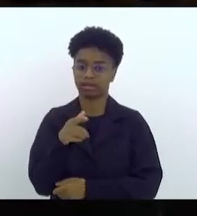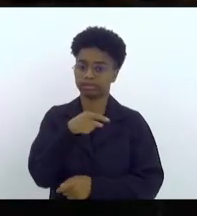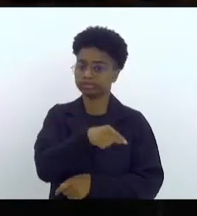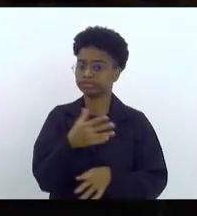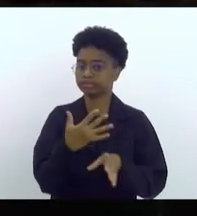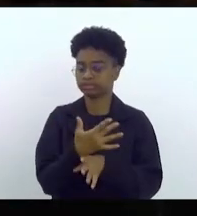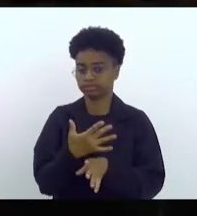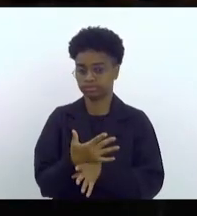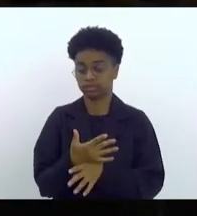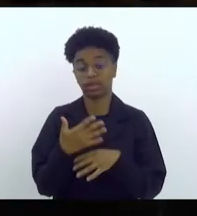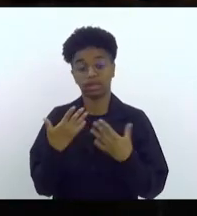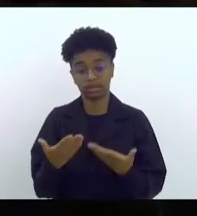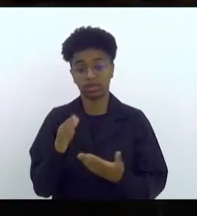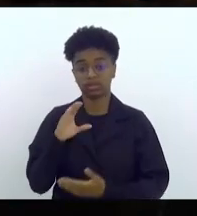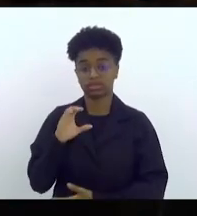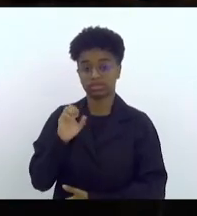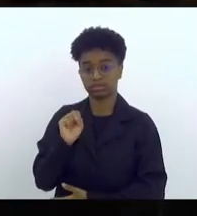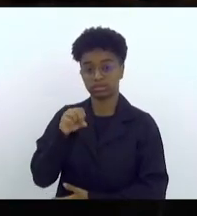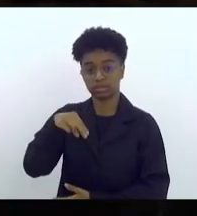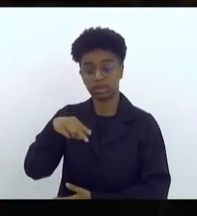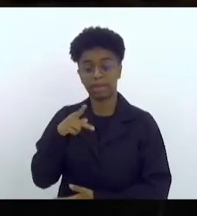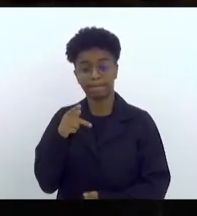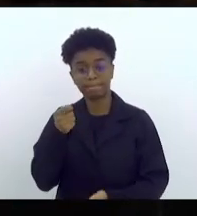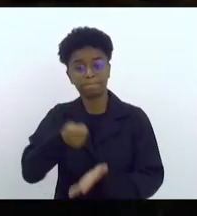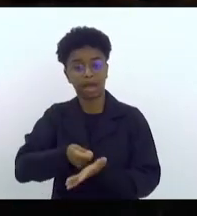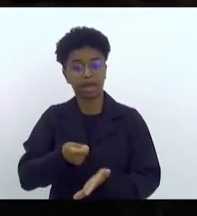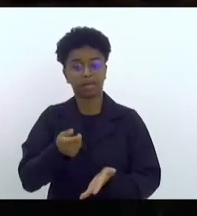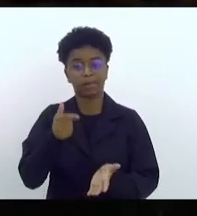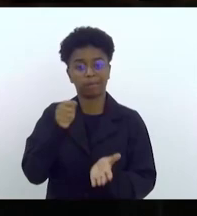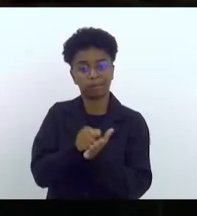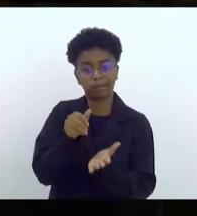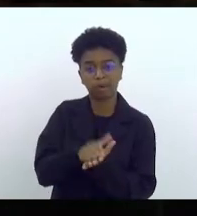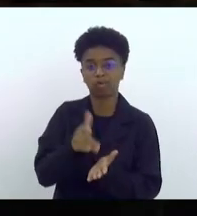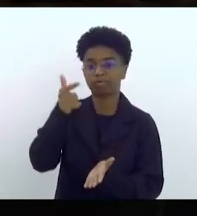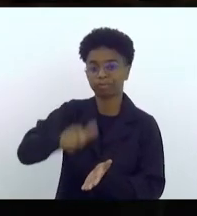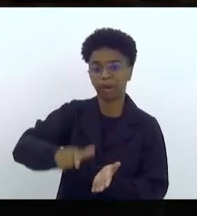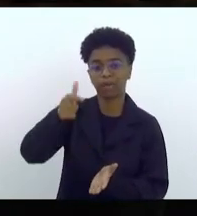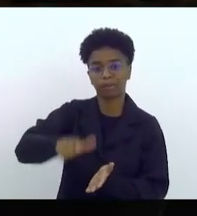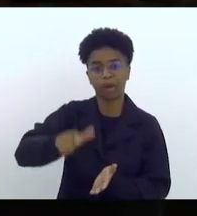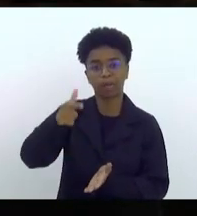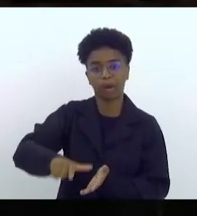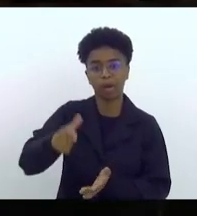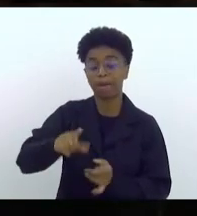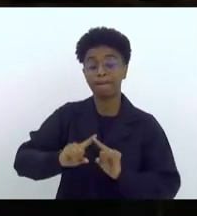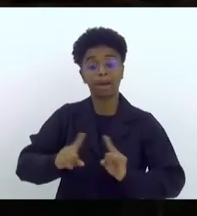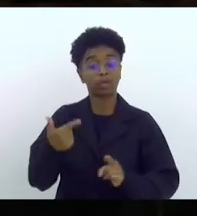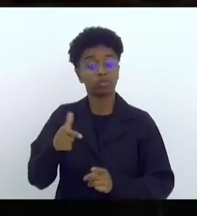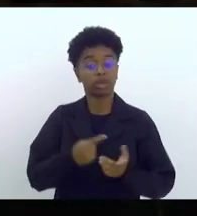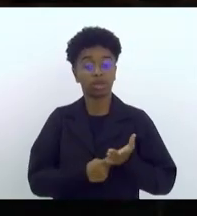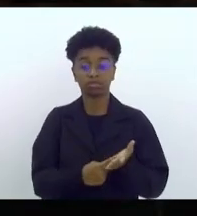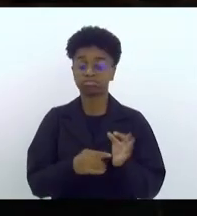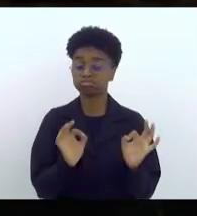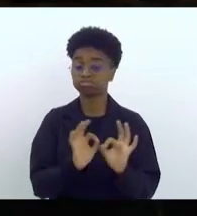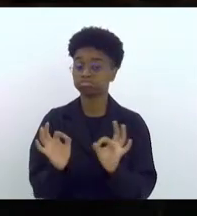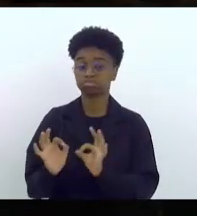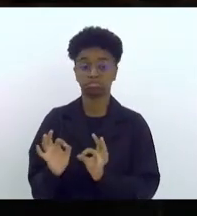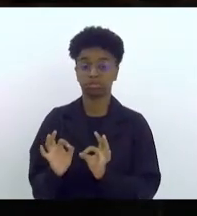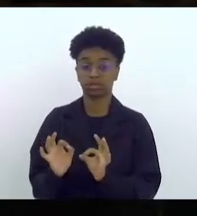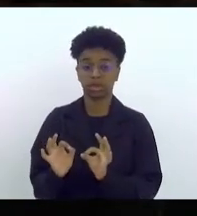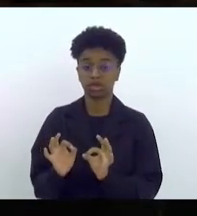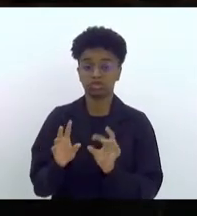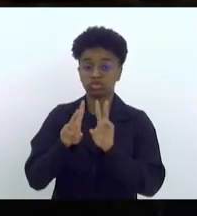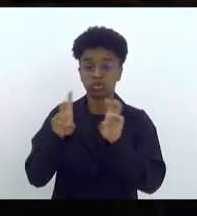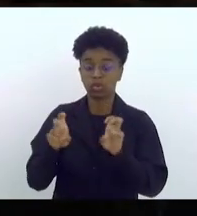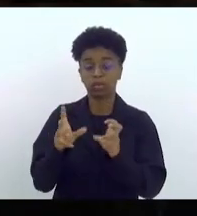A CSN paga sucessivas multas, mas não se compromete diretamente à qualidade